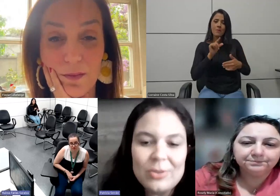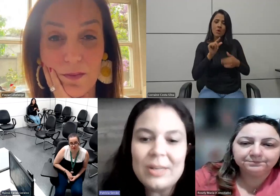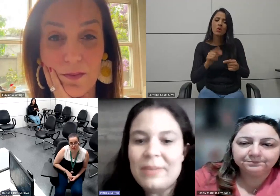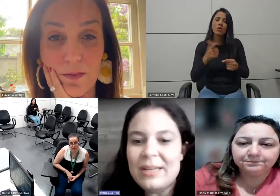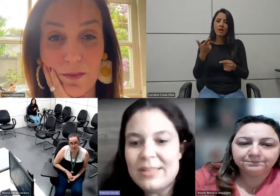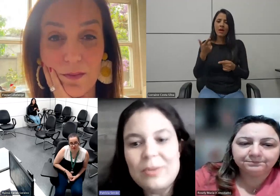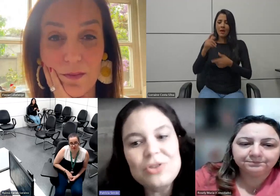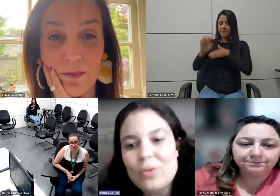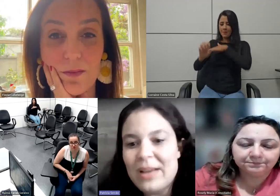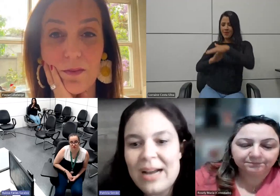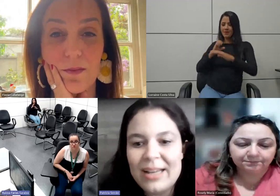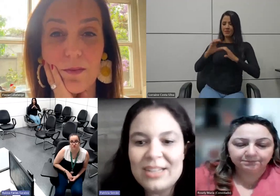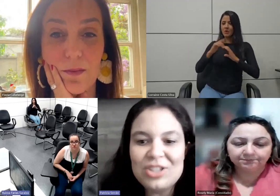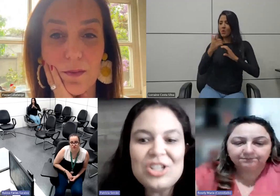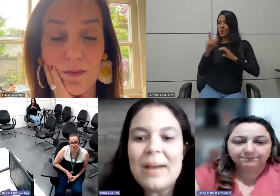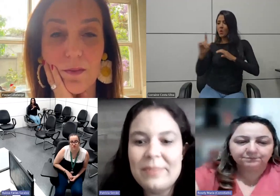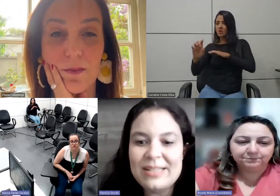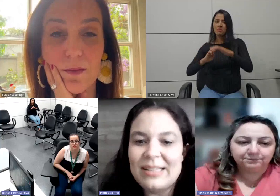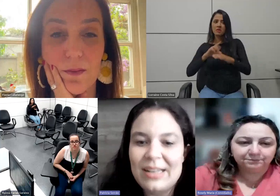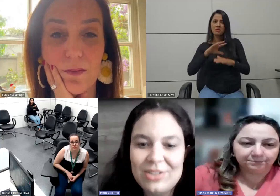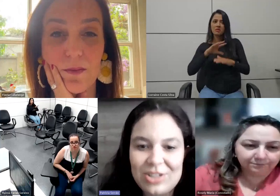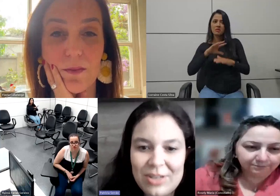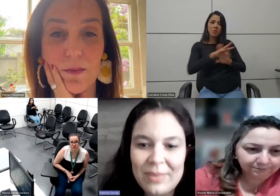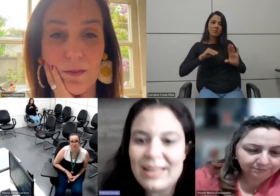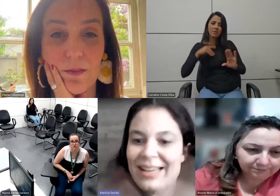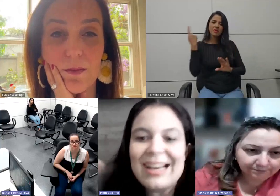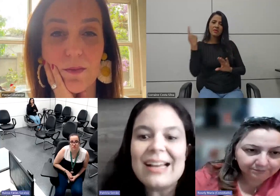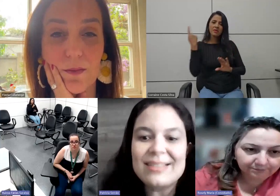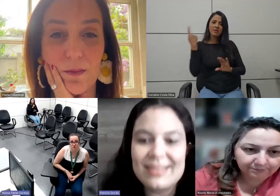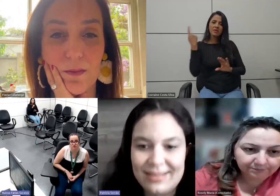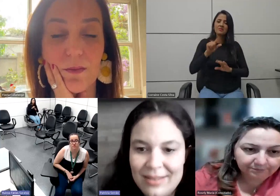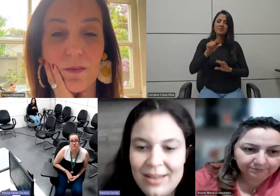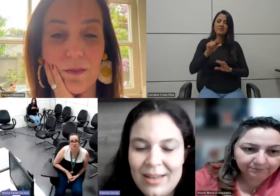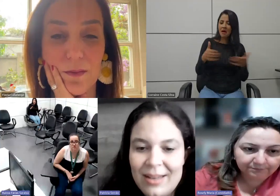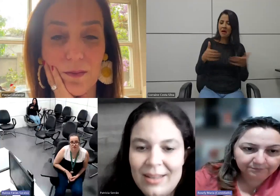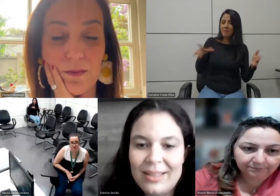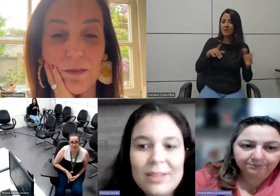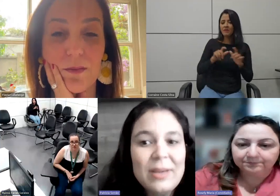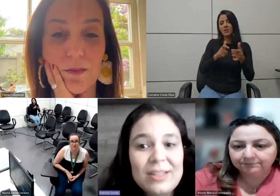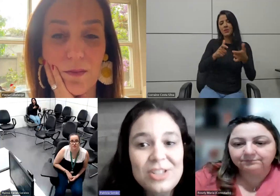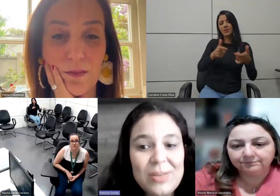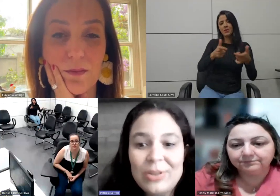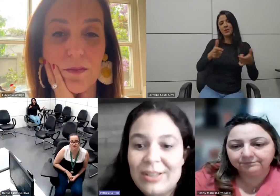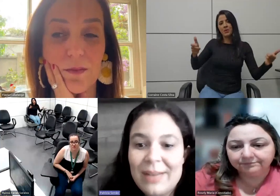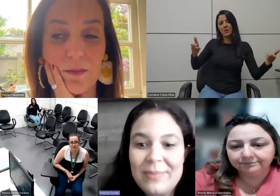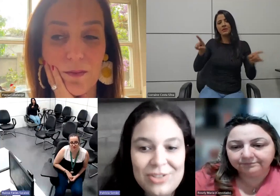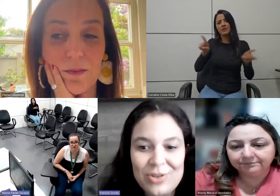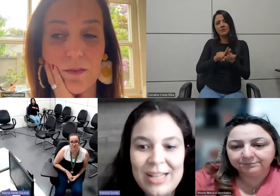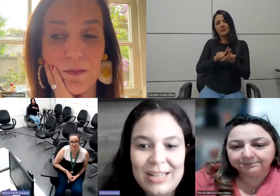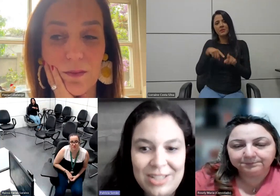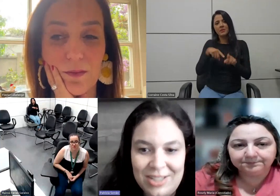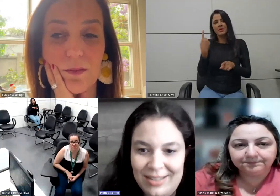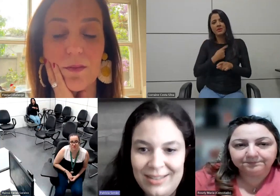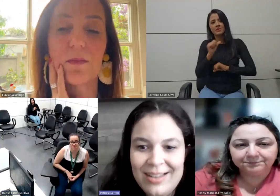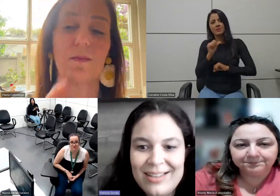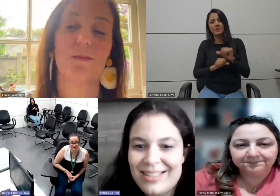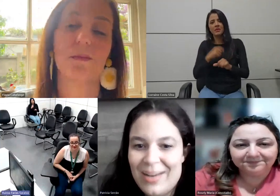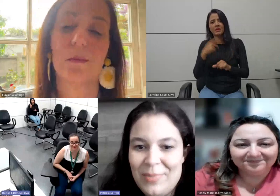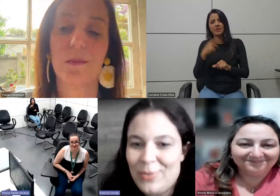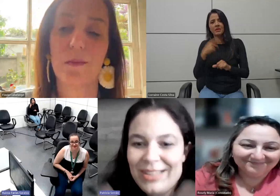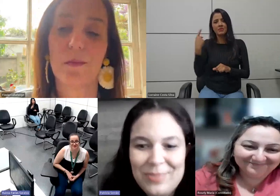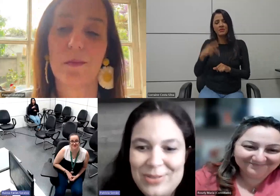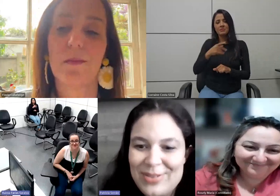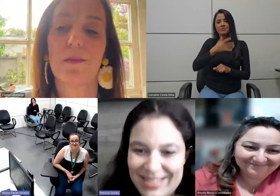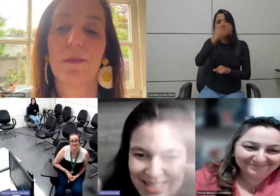depois outra empresa pode copiar e a gente abre precedentes também e aí cresce e também a gente está mudando cabeça de jornalista